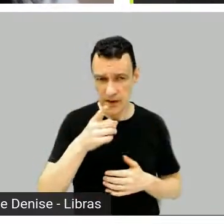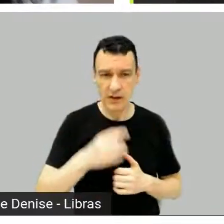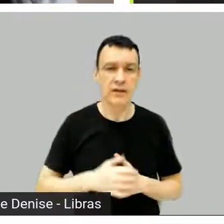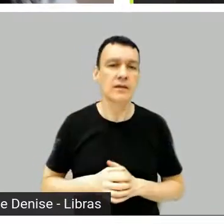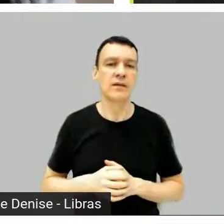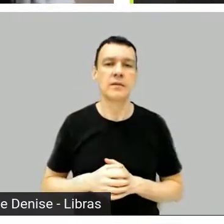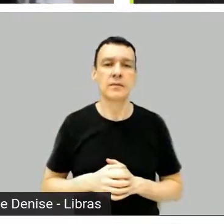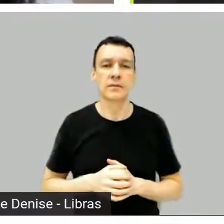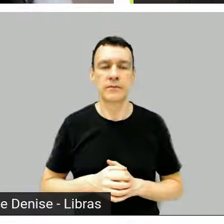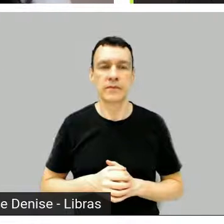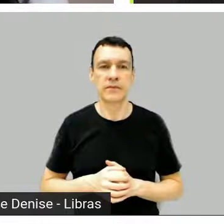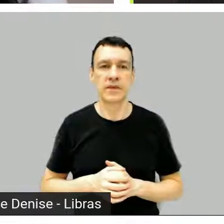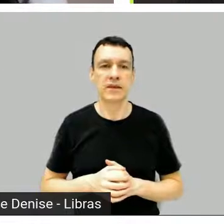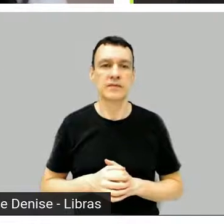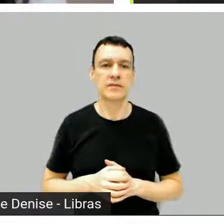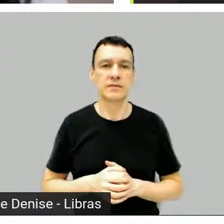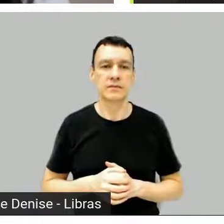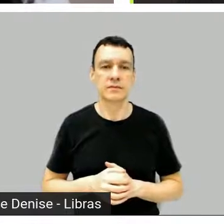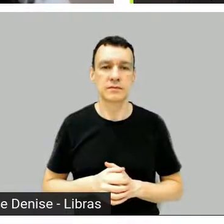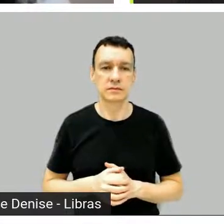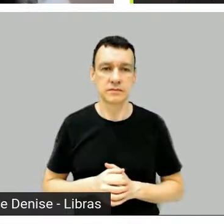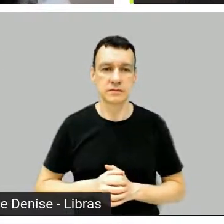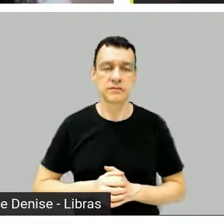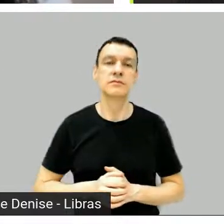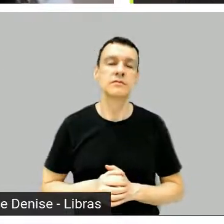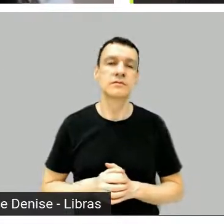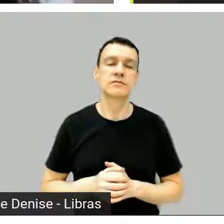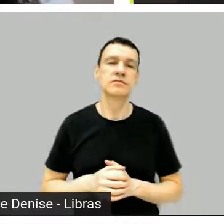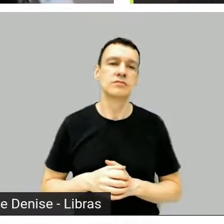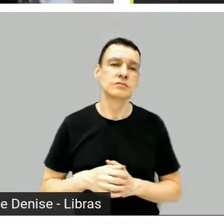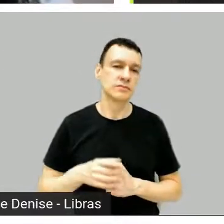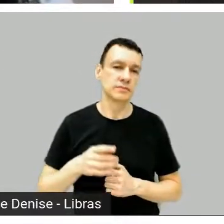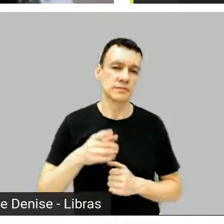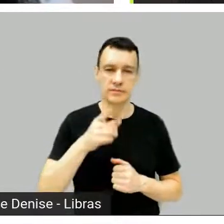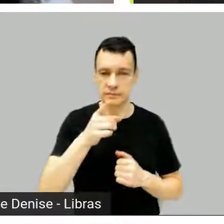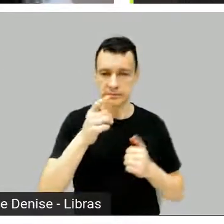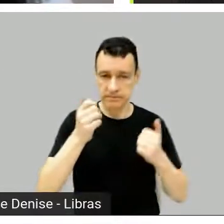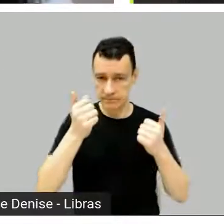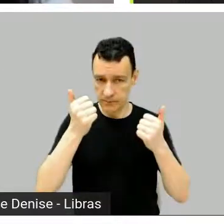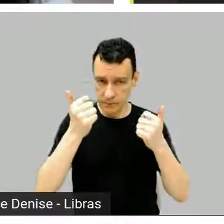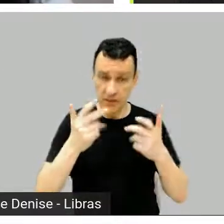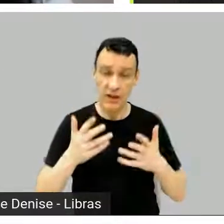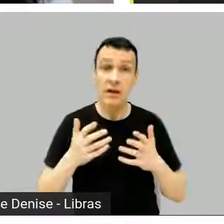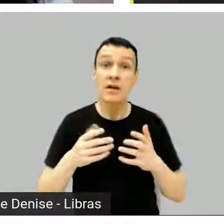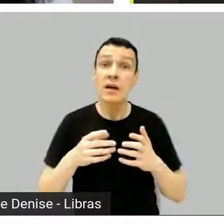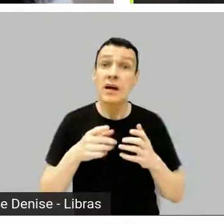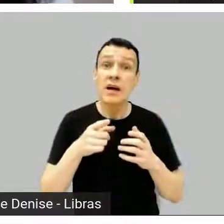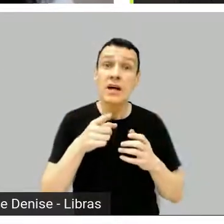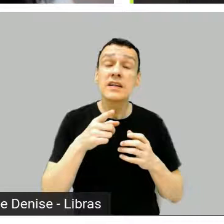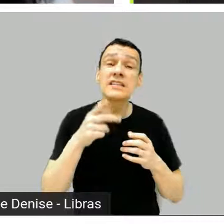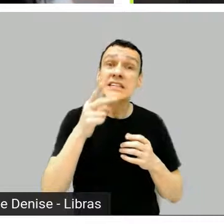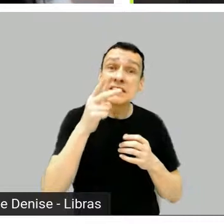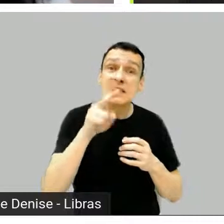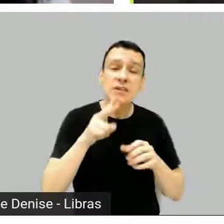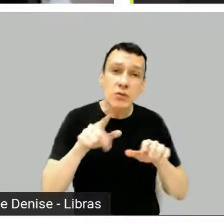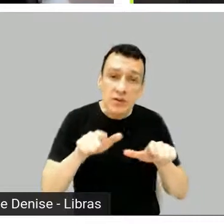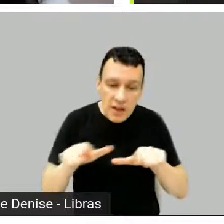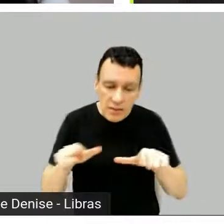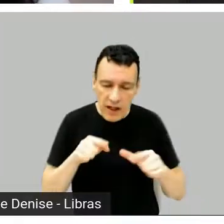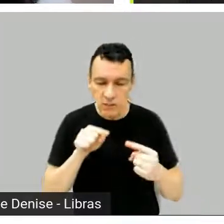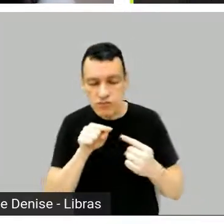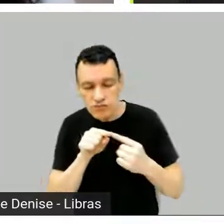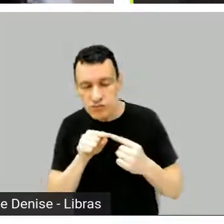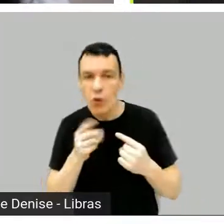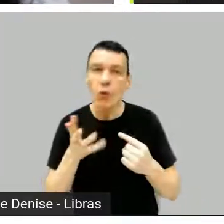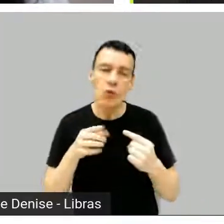do quanto que você tem que ser a pessoa certa para o trabalho, né? É uma coisa que eu acho muito importante também. porque, às